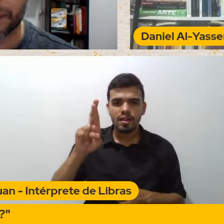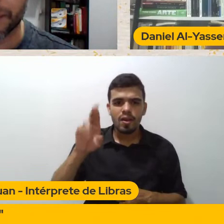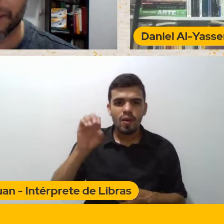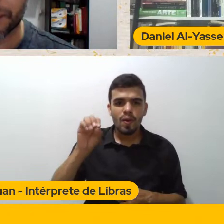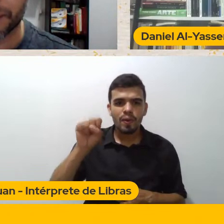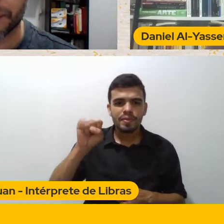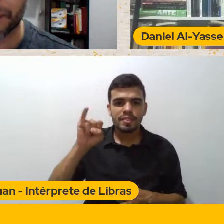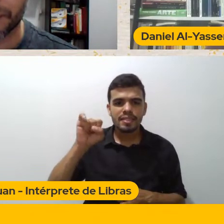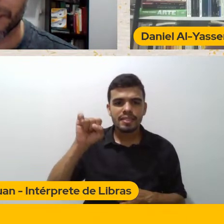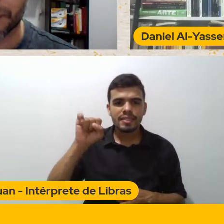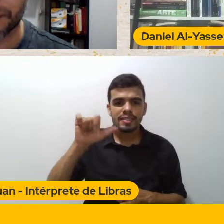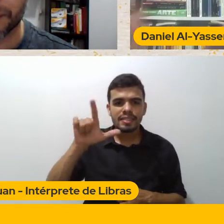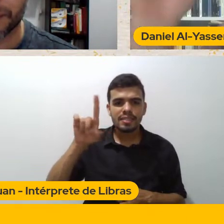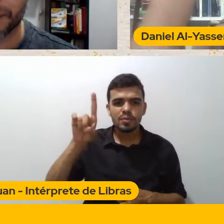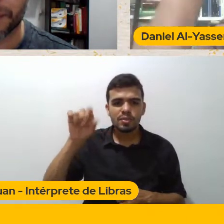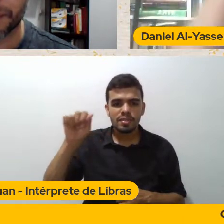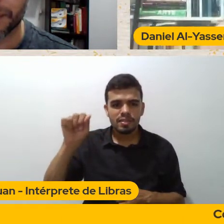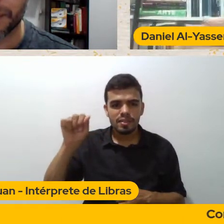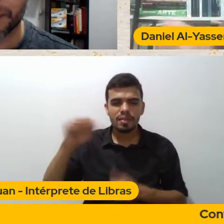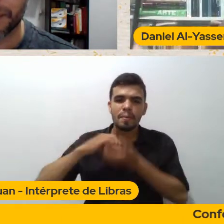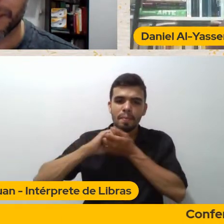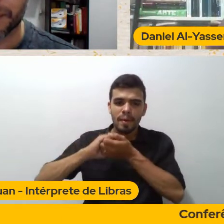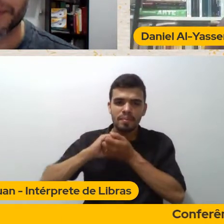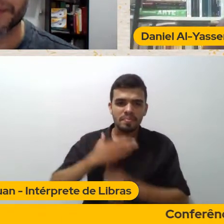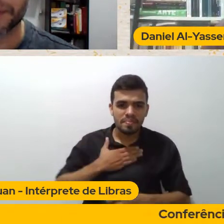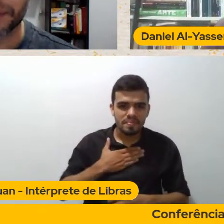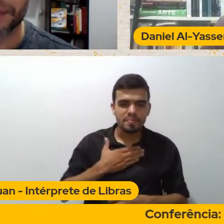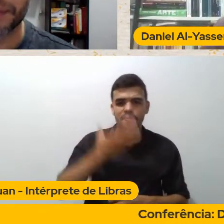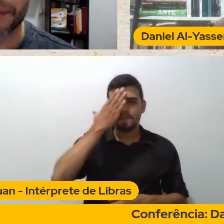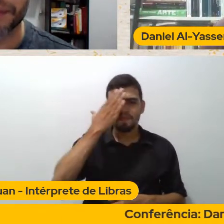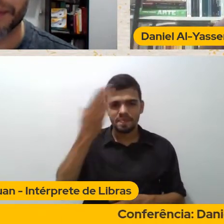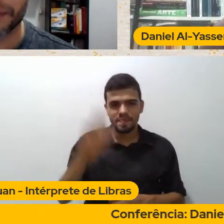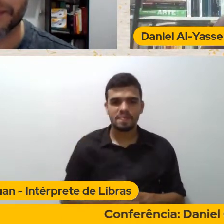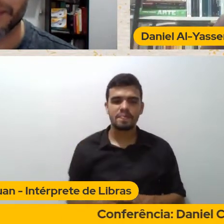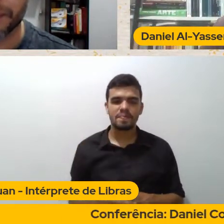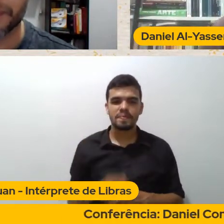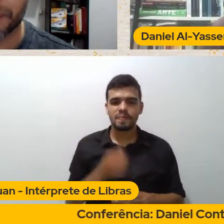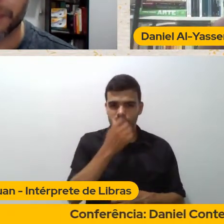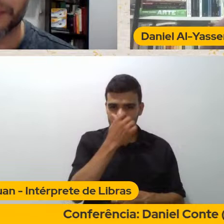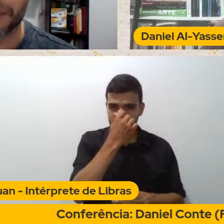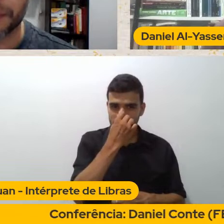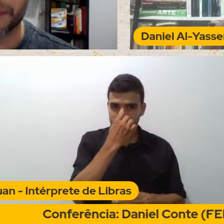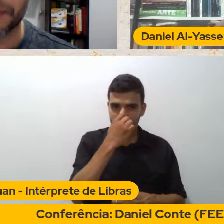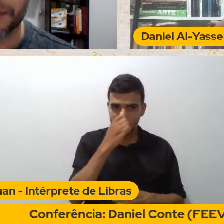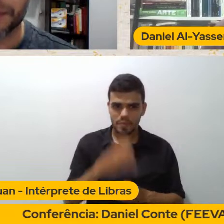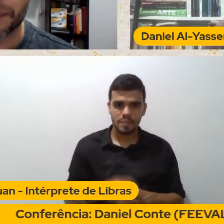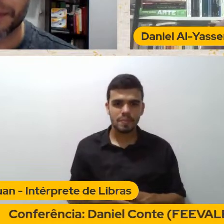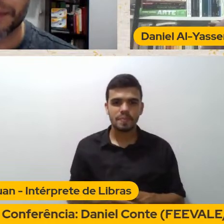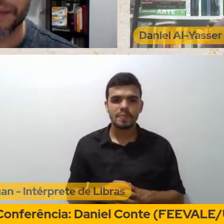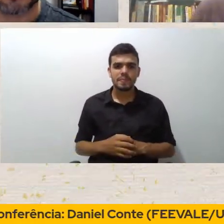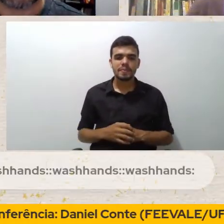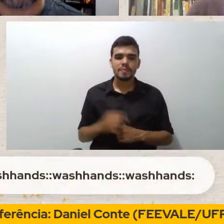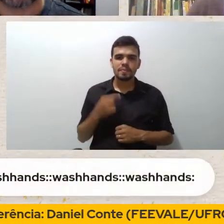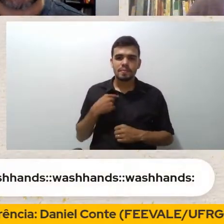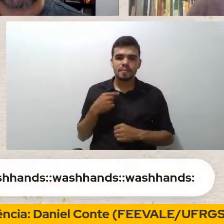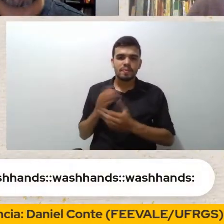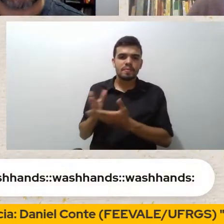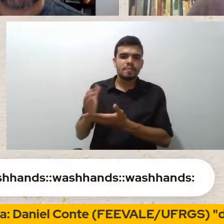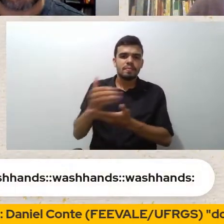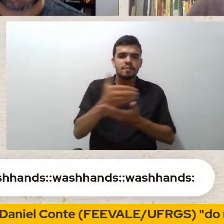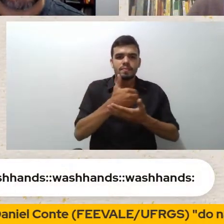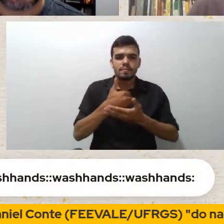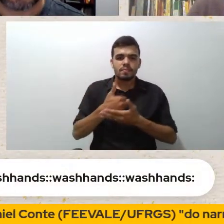O que que eu penso Eu estou O Wendel Fazendo um levantamento De mais ou menos 8 mil artigos